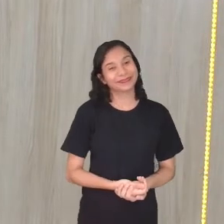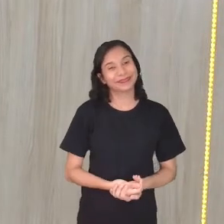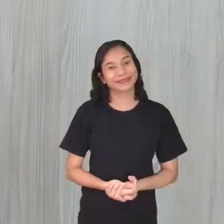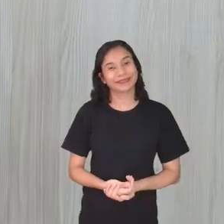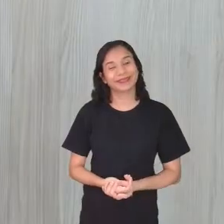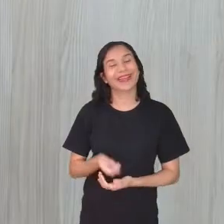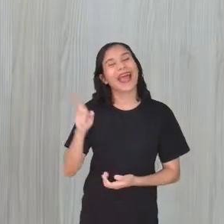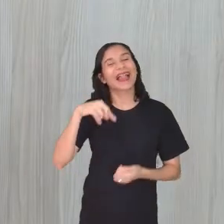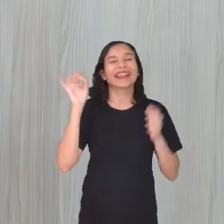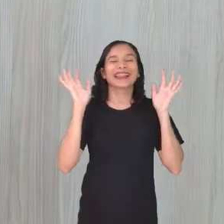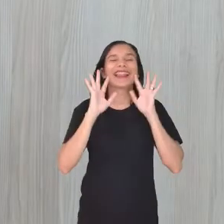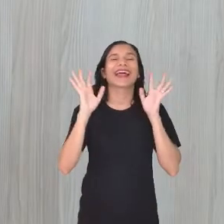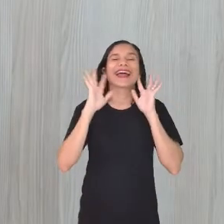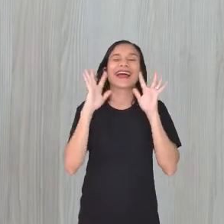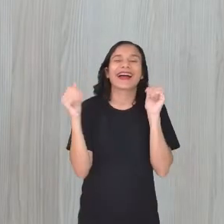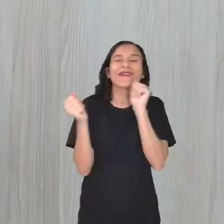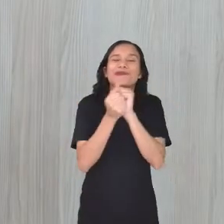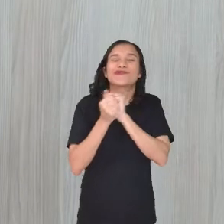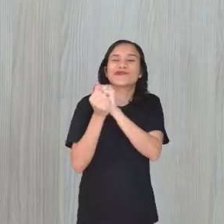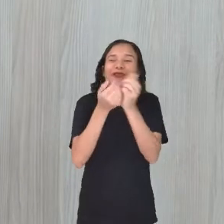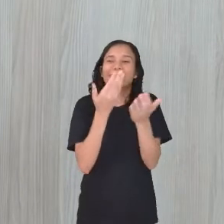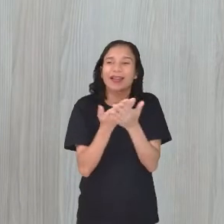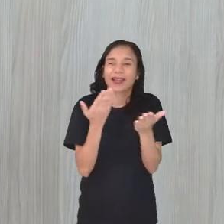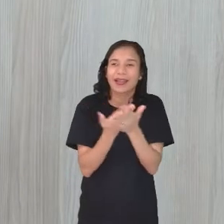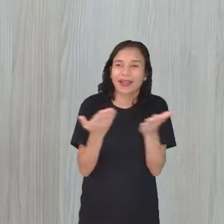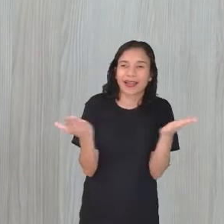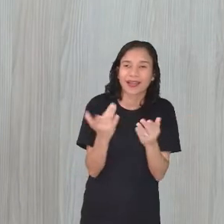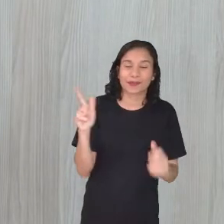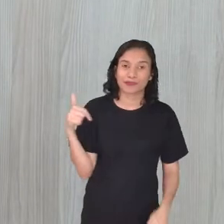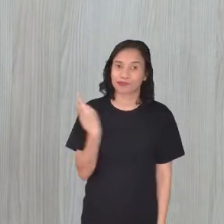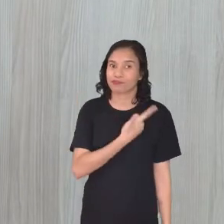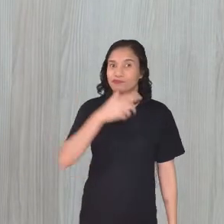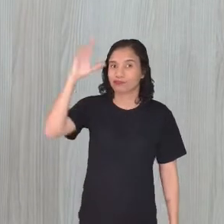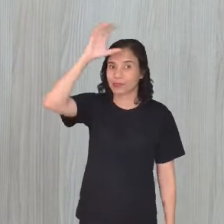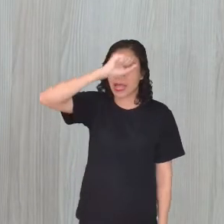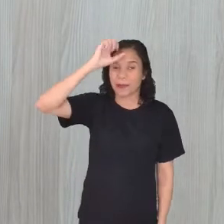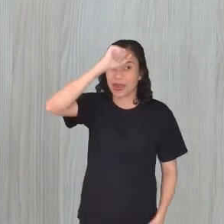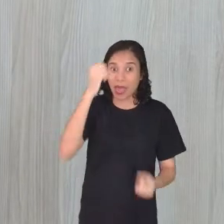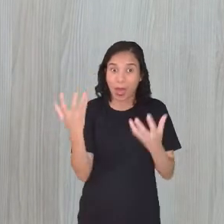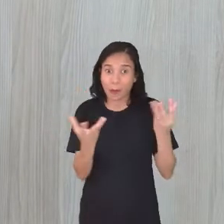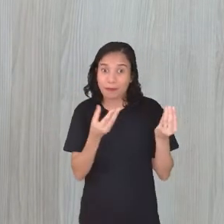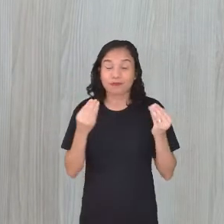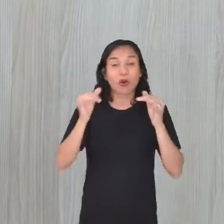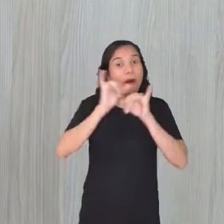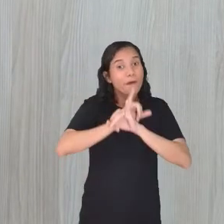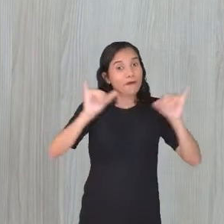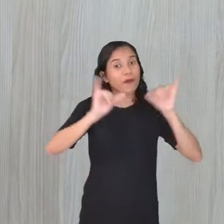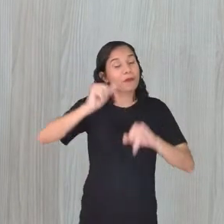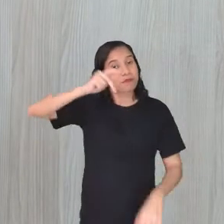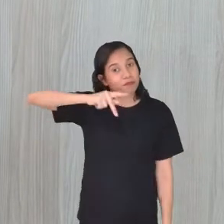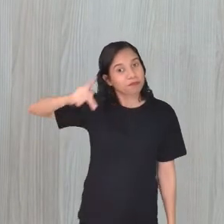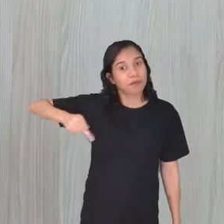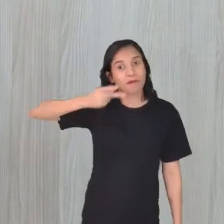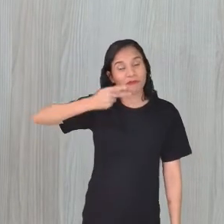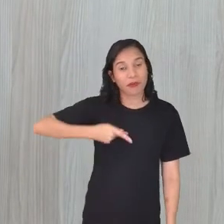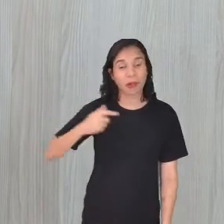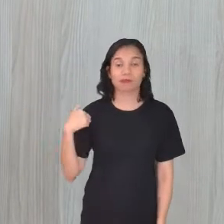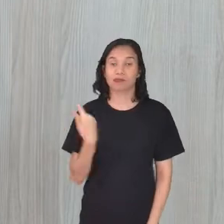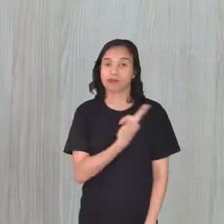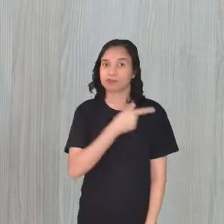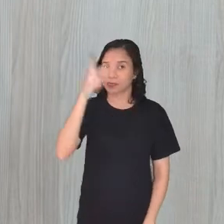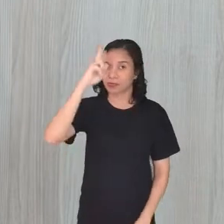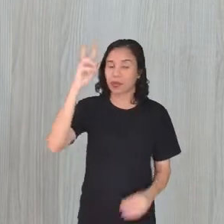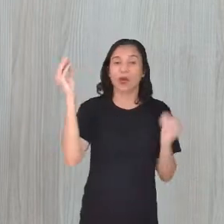Gente, foi muito legal, né? Essa aula de hoje, aprender essas coisas todas, e pegar essas informações aí que a professora Vanessa trouxe sobre a nossa história.